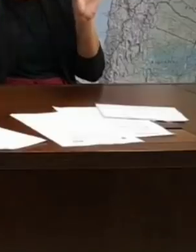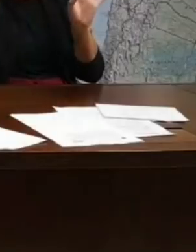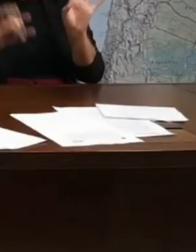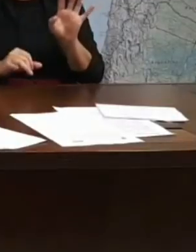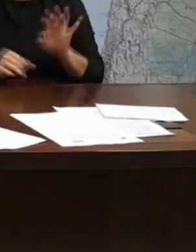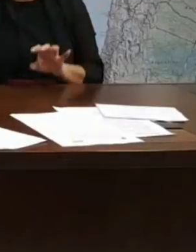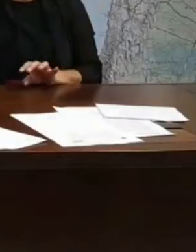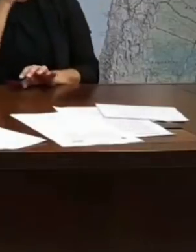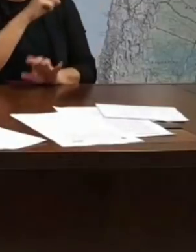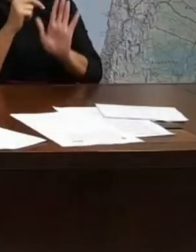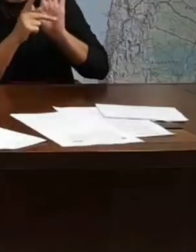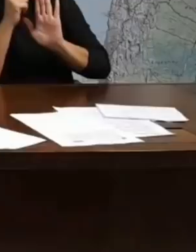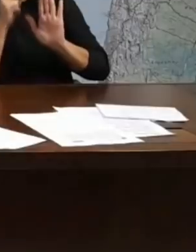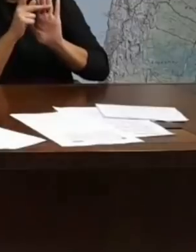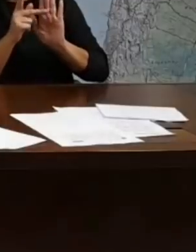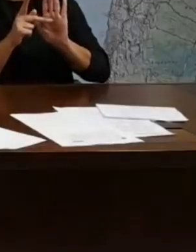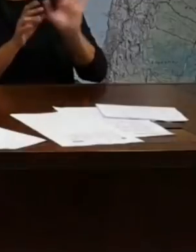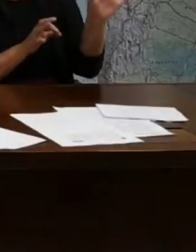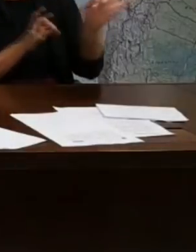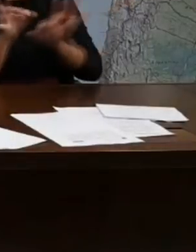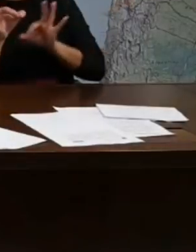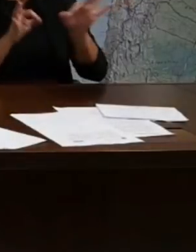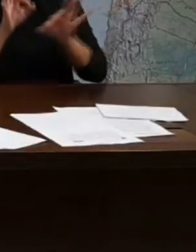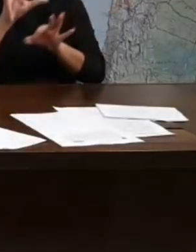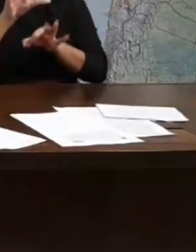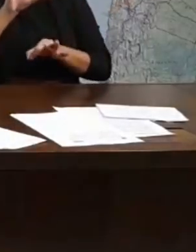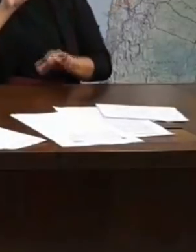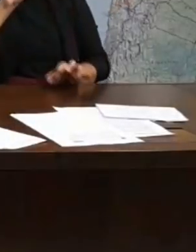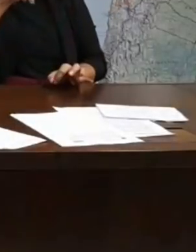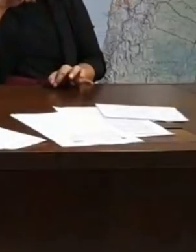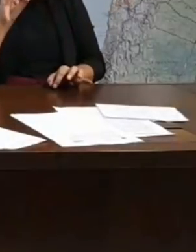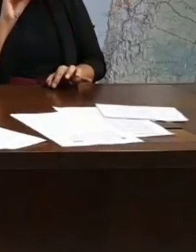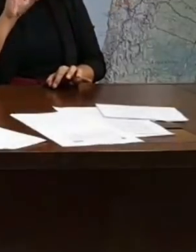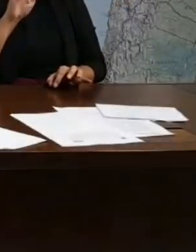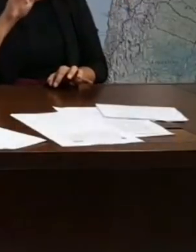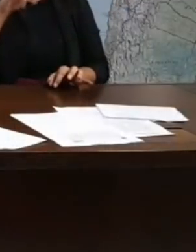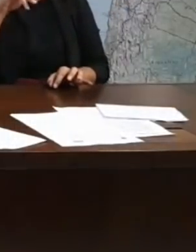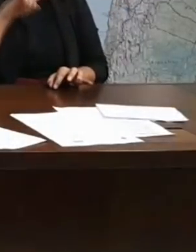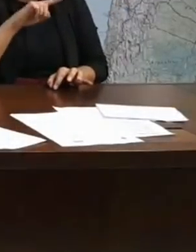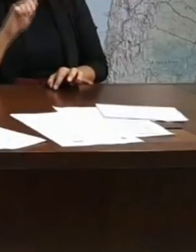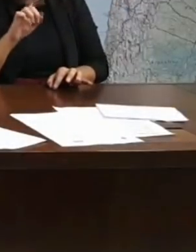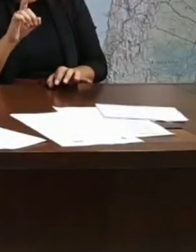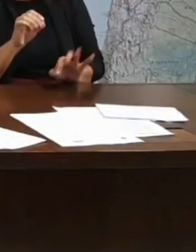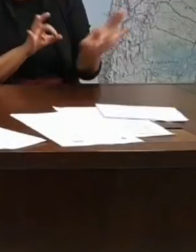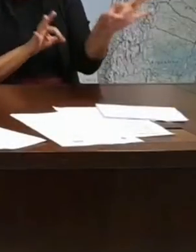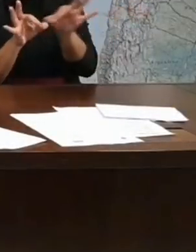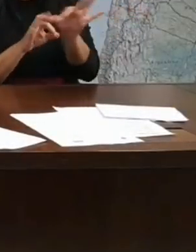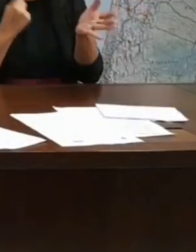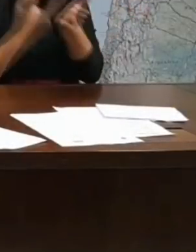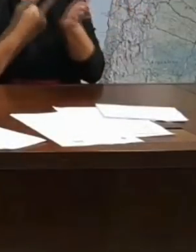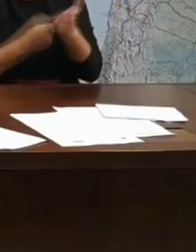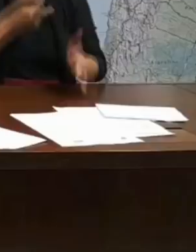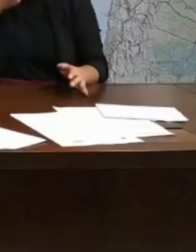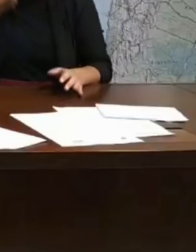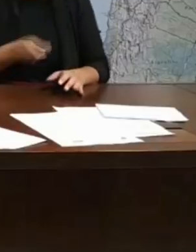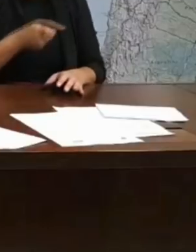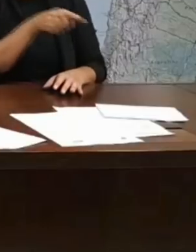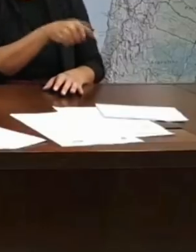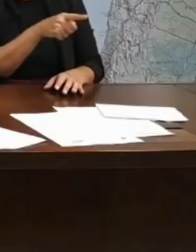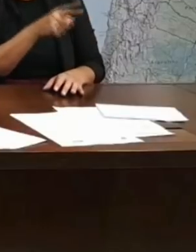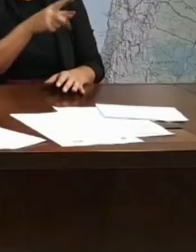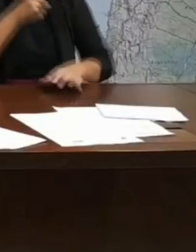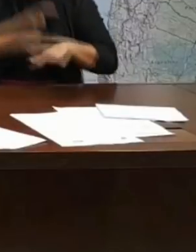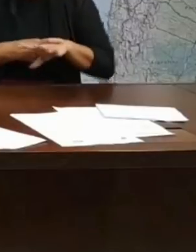O projeto foca basicamente em crime organizado, crime violento e corrupção. Ele endurece o tratamento penal para esses crimes,